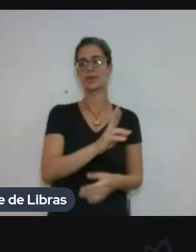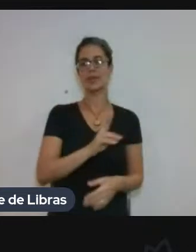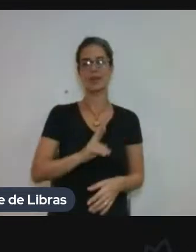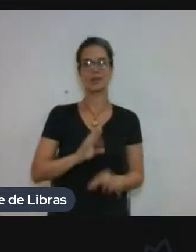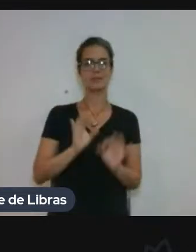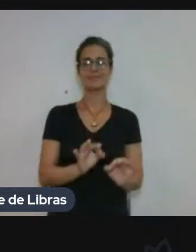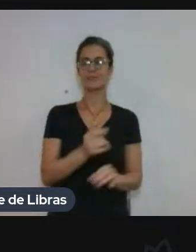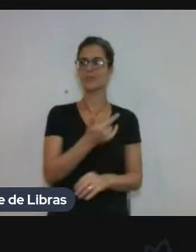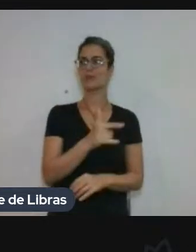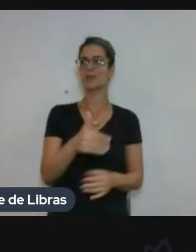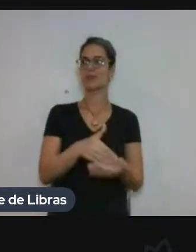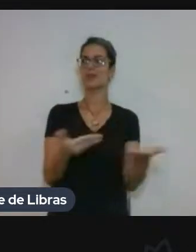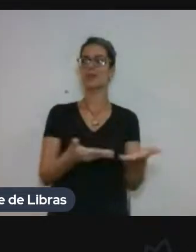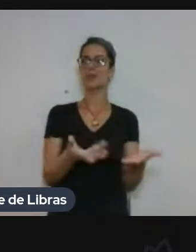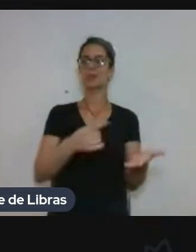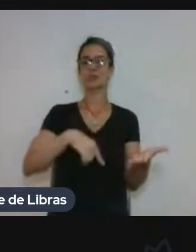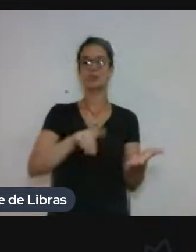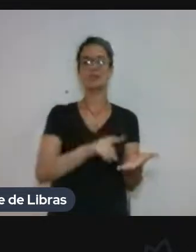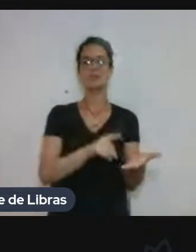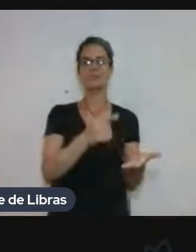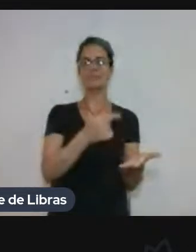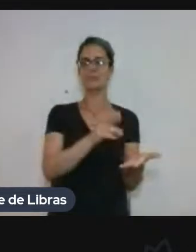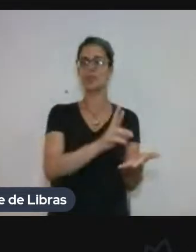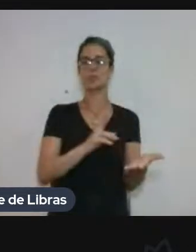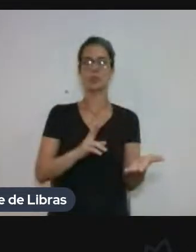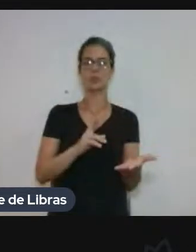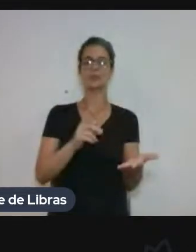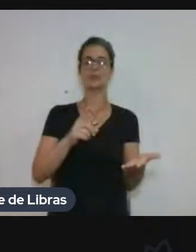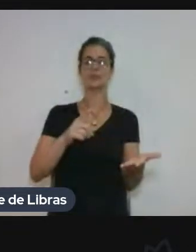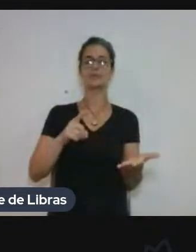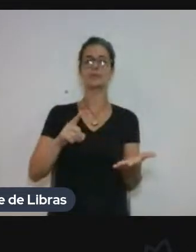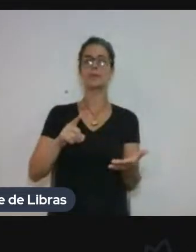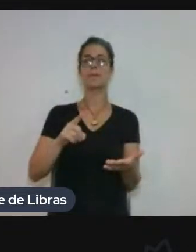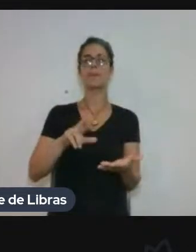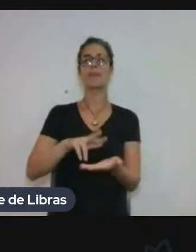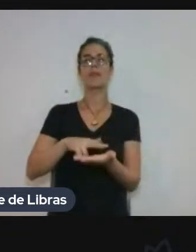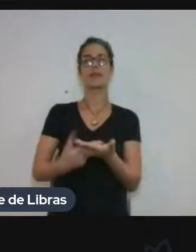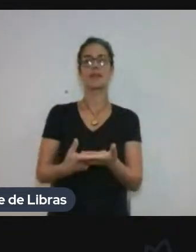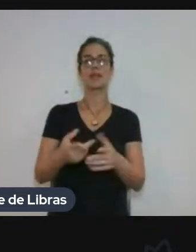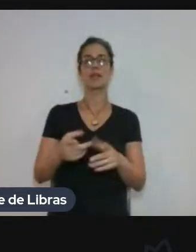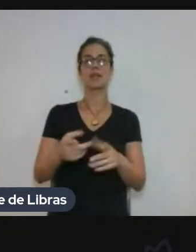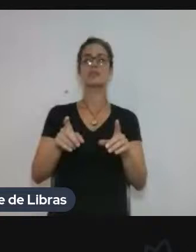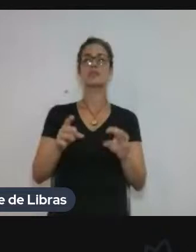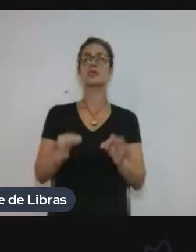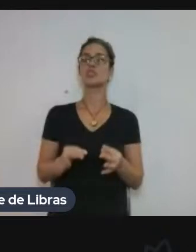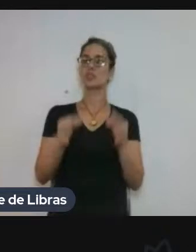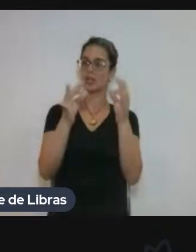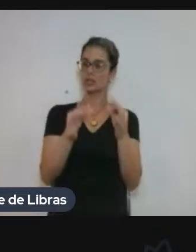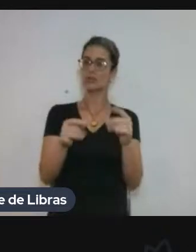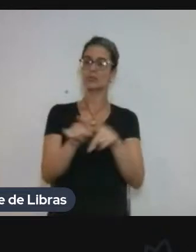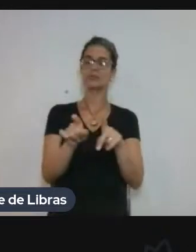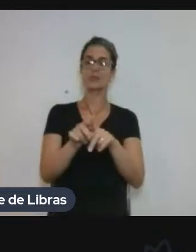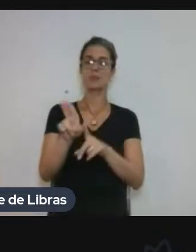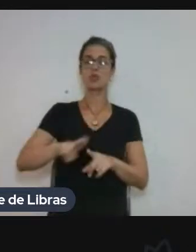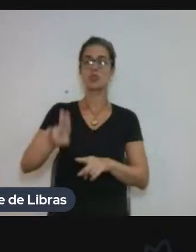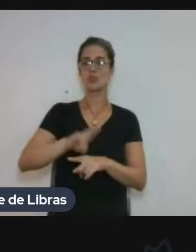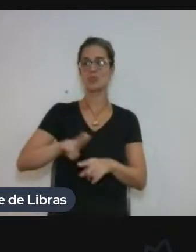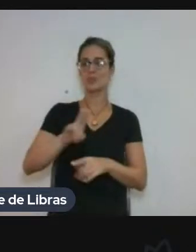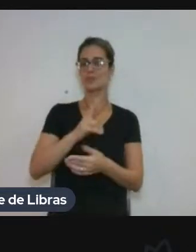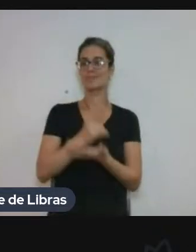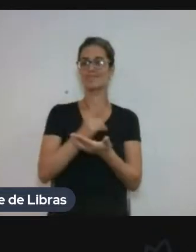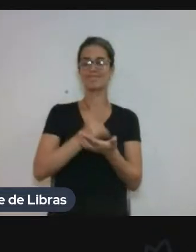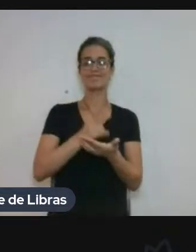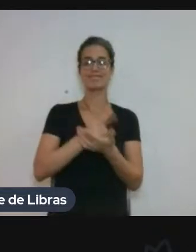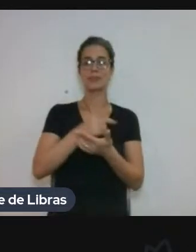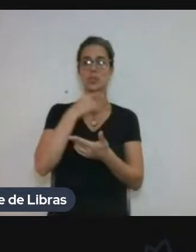E isso que... Tá na cabeça da tradução de máquina também. Das pessoas que trabalham com tradução de máquina. Como é que a gente diz